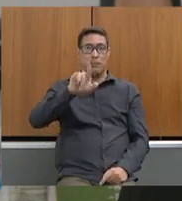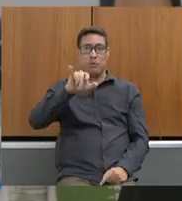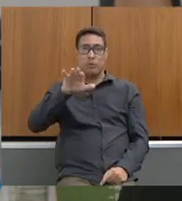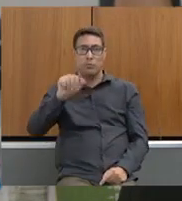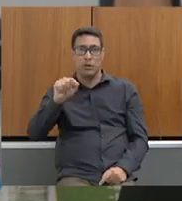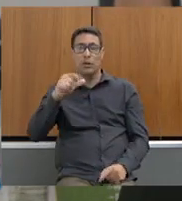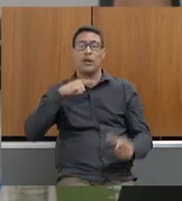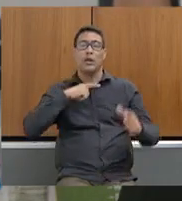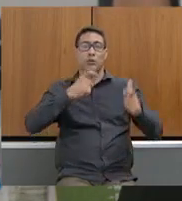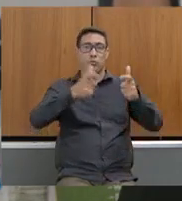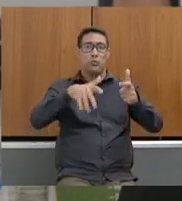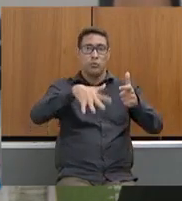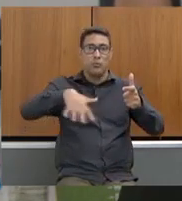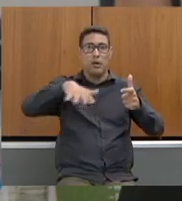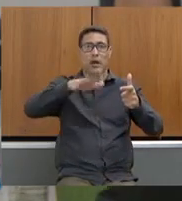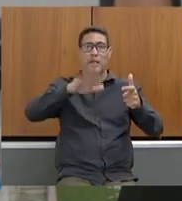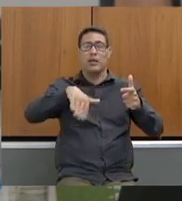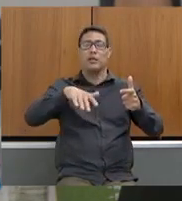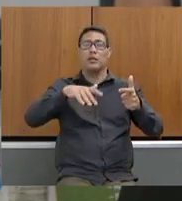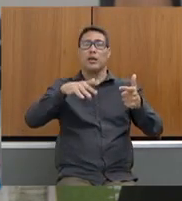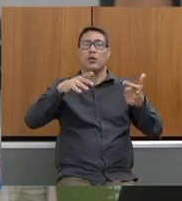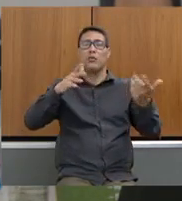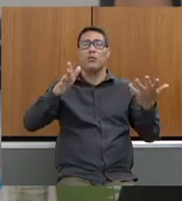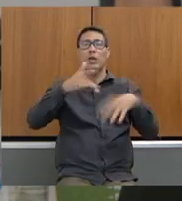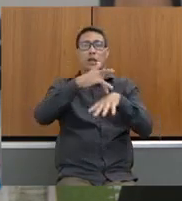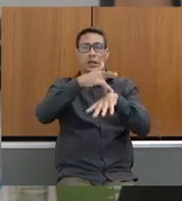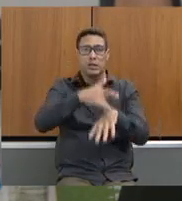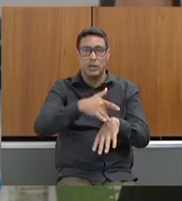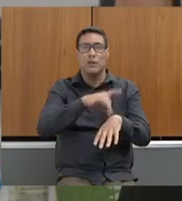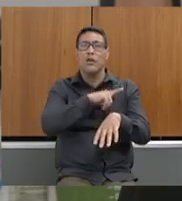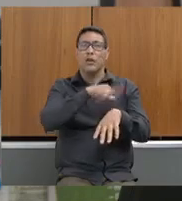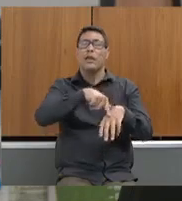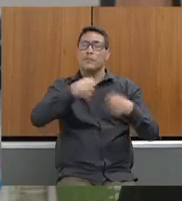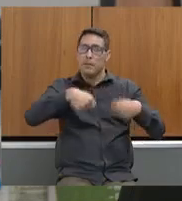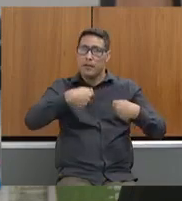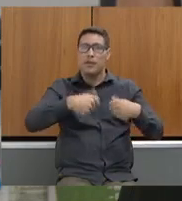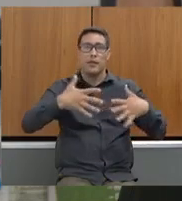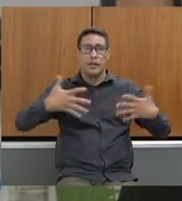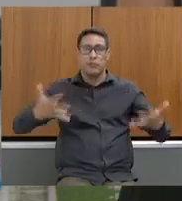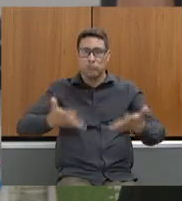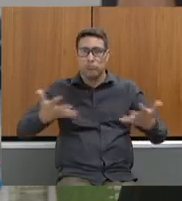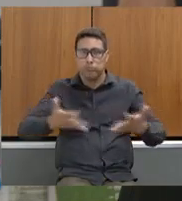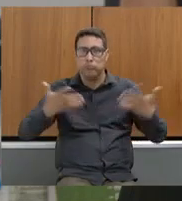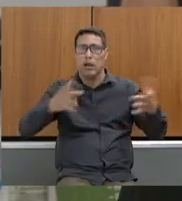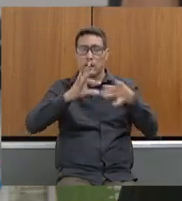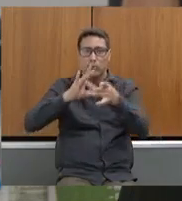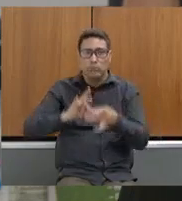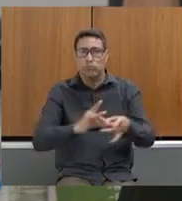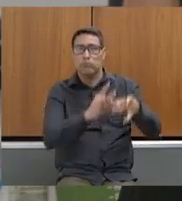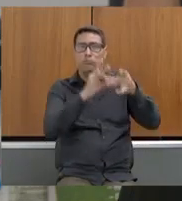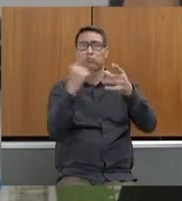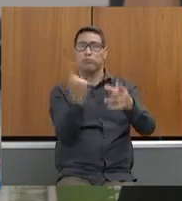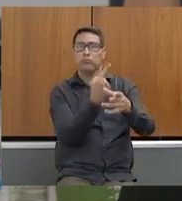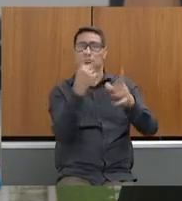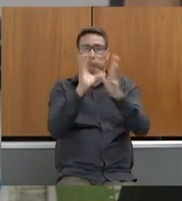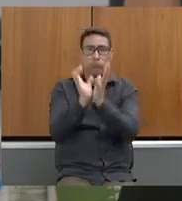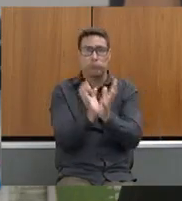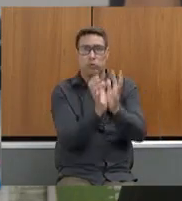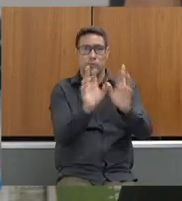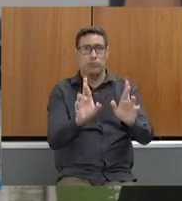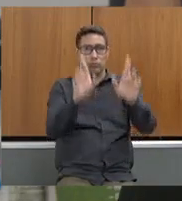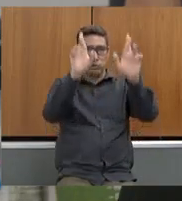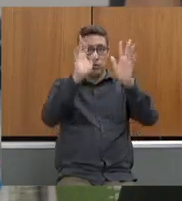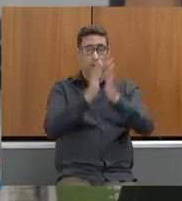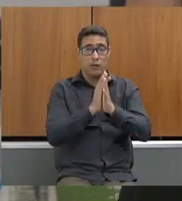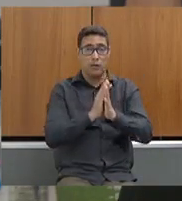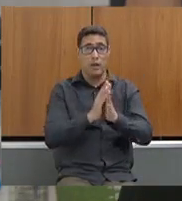tão sensível, ela requer sinergia e um trabalho contínuo com todos os técnicos. E essa comissão, ao